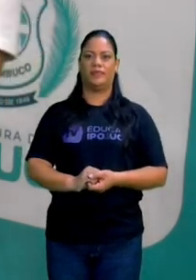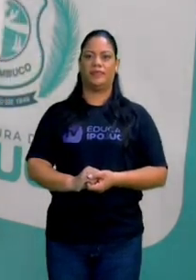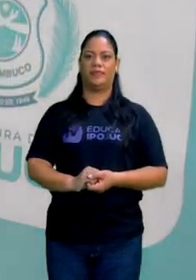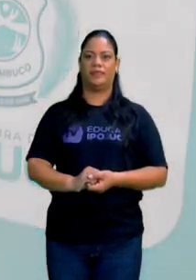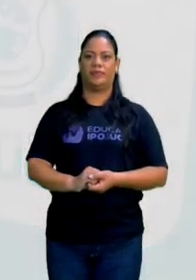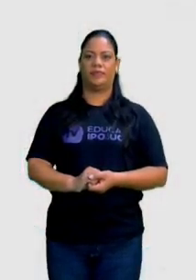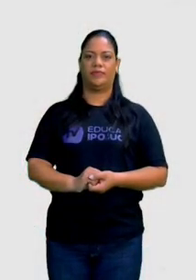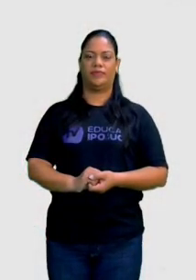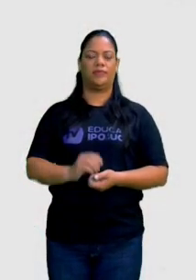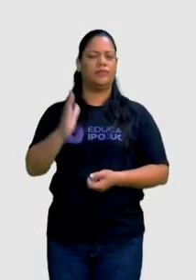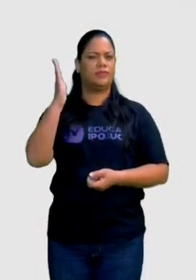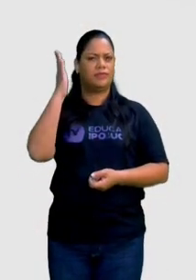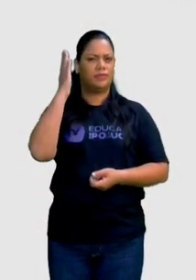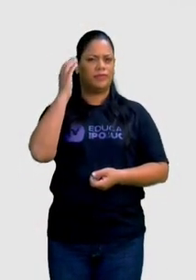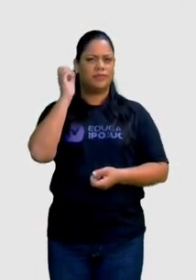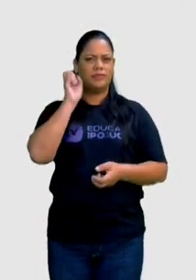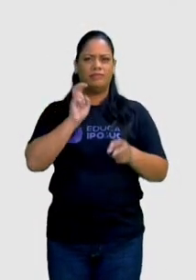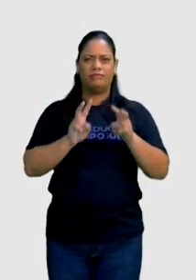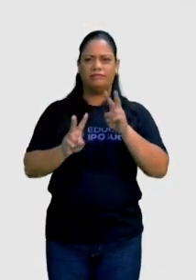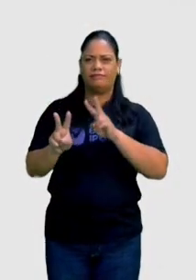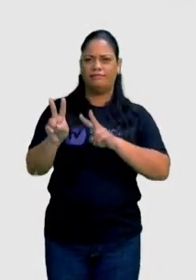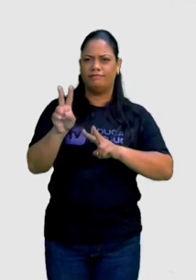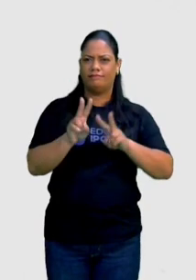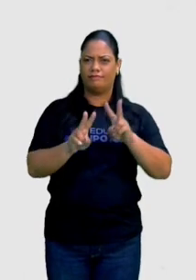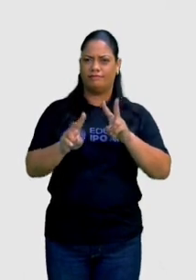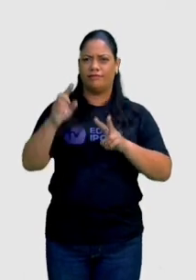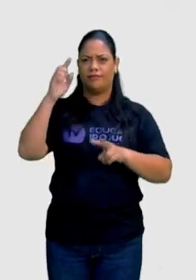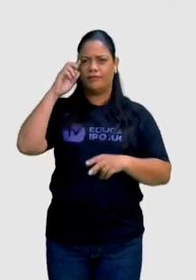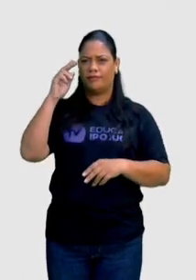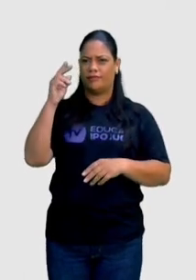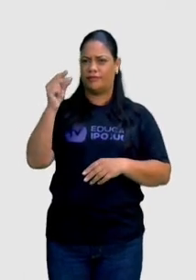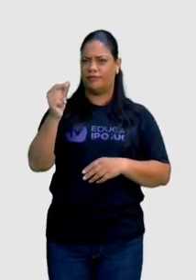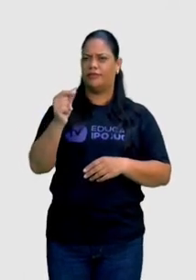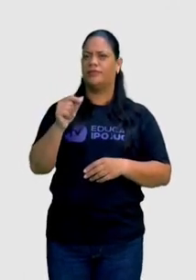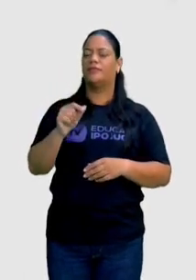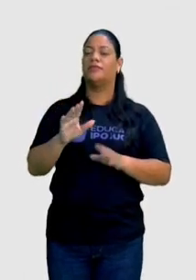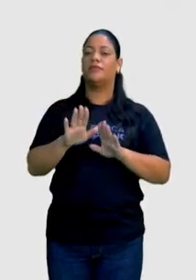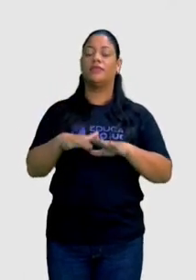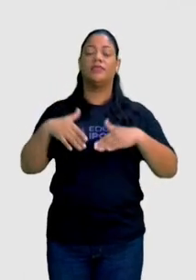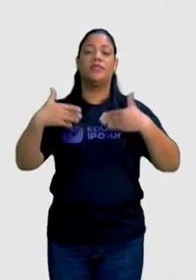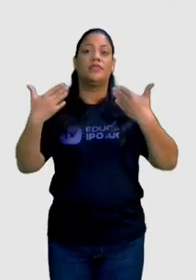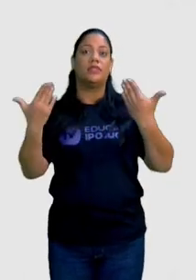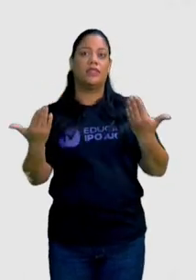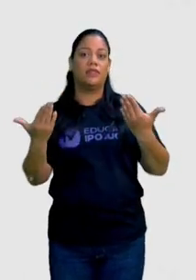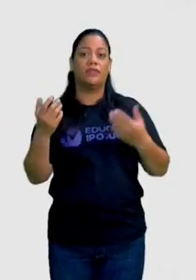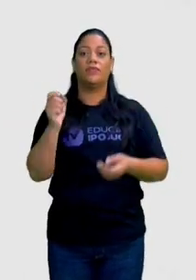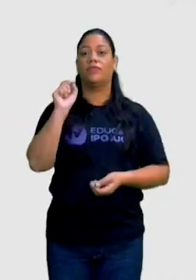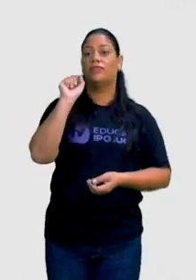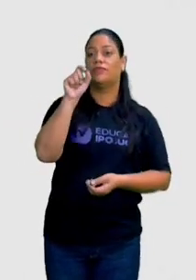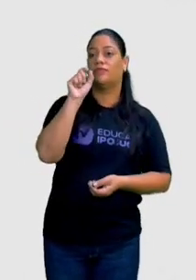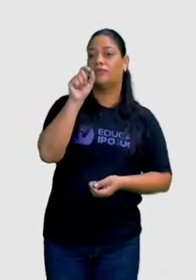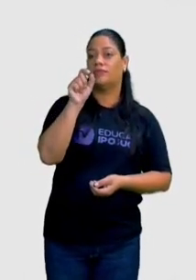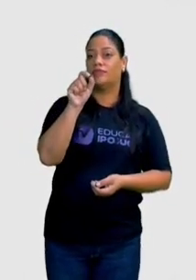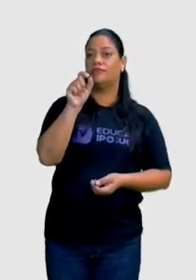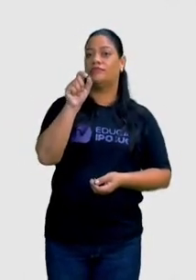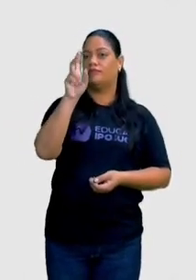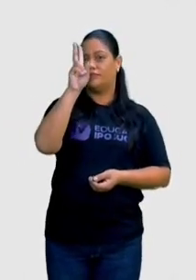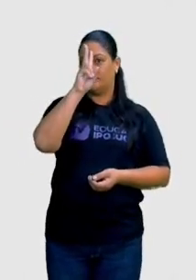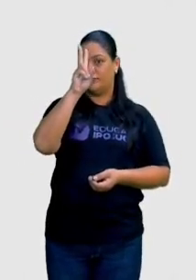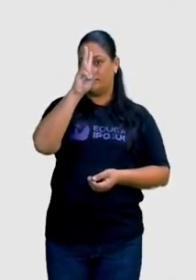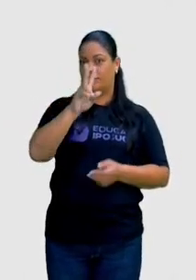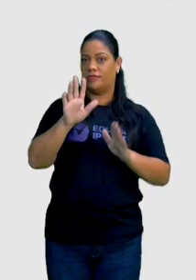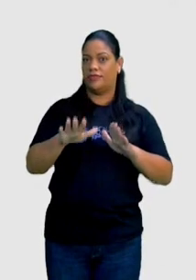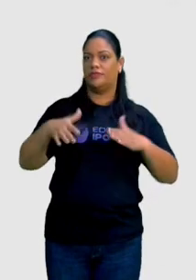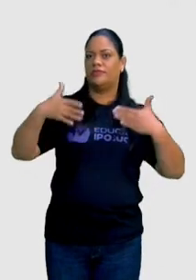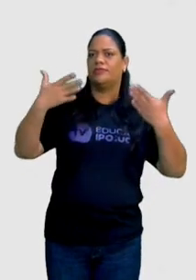E para identificar a ideia principal, pense sobre quem ou quem é a história. Quem